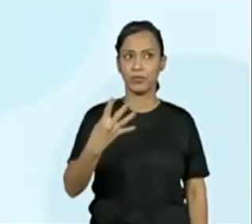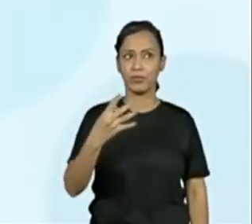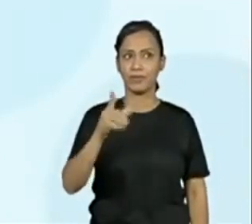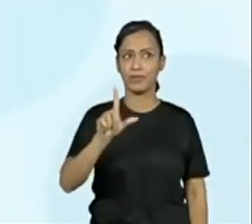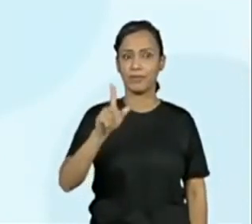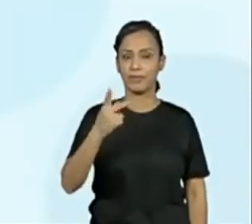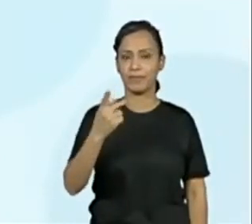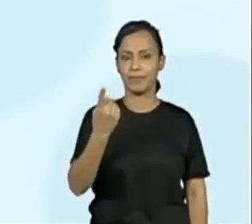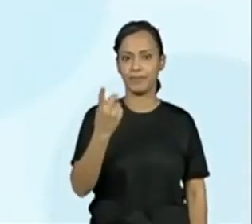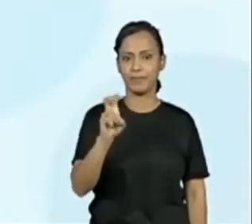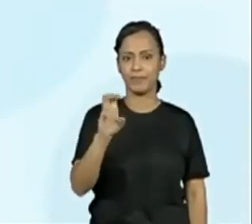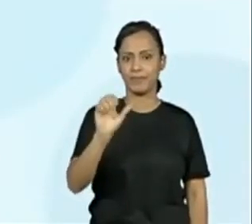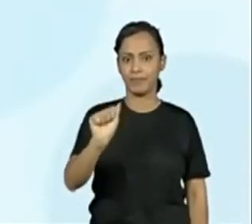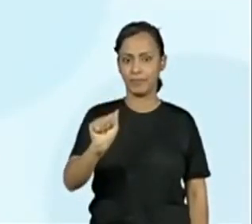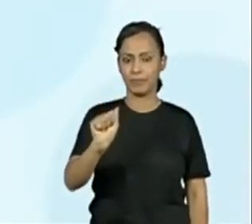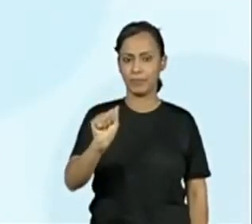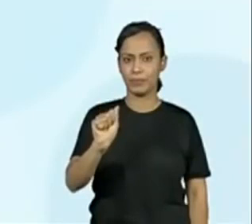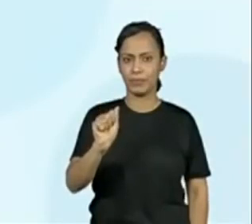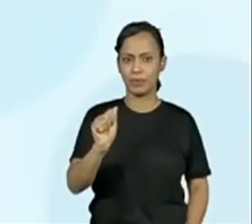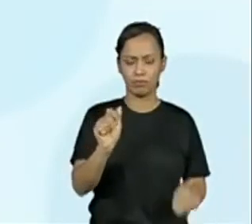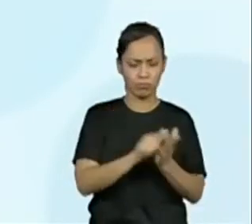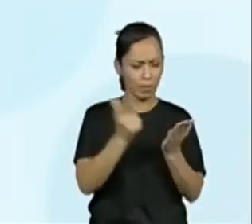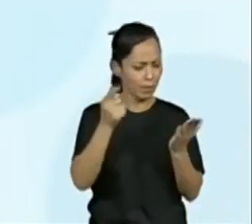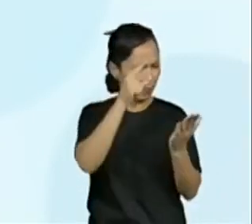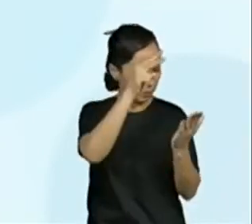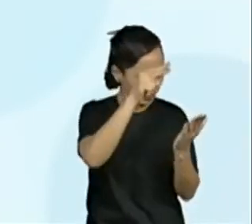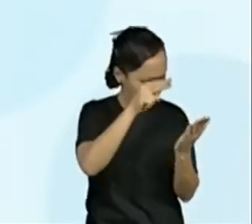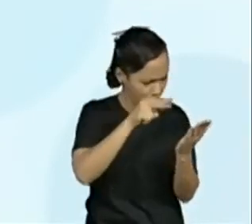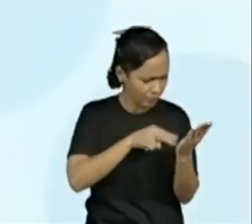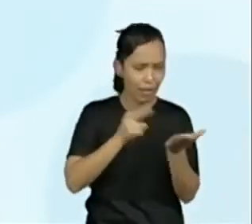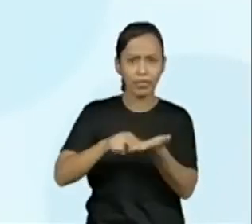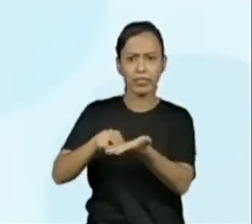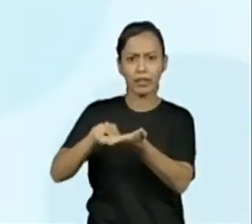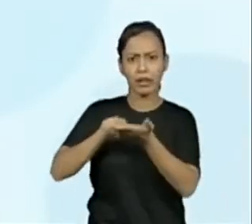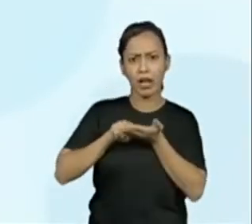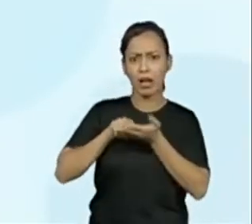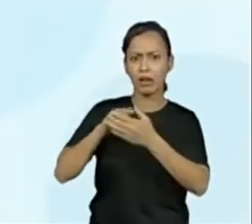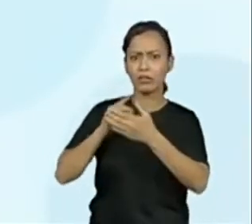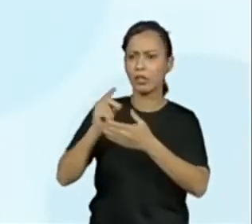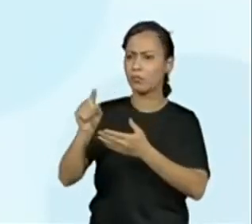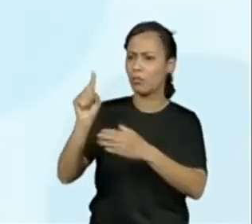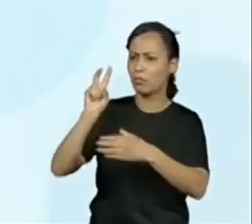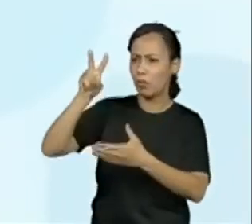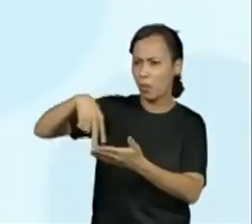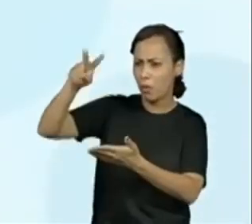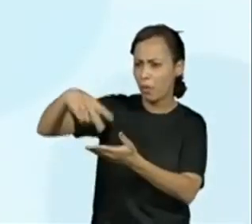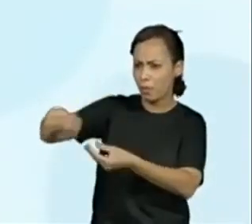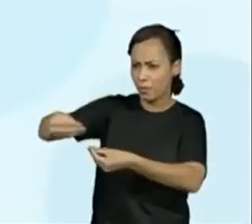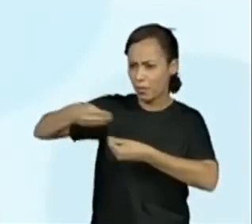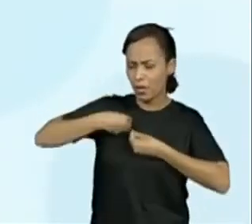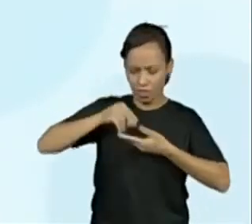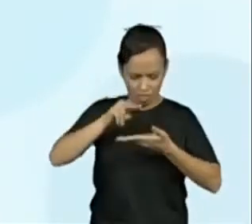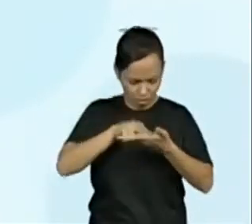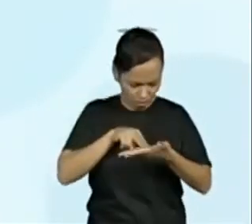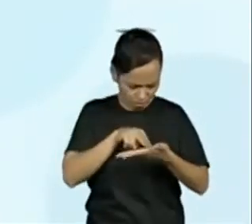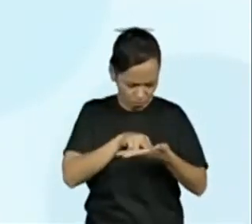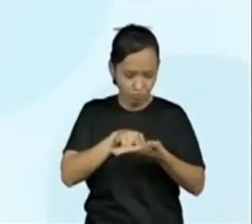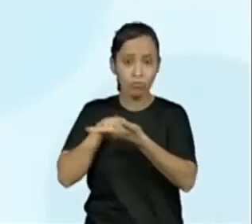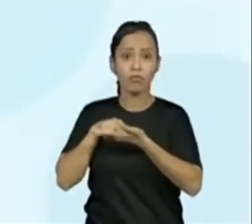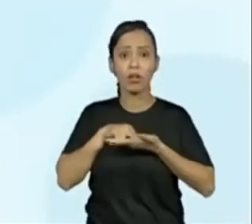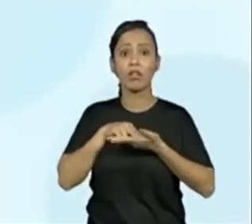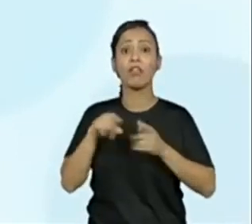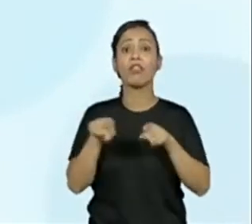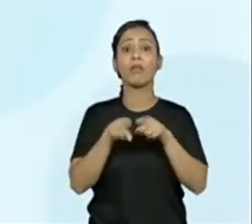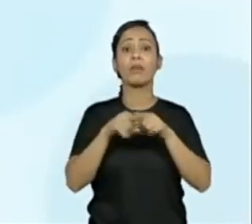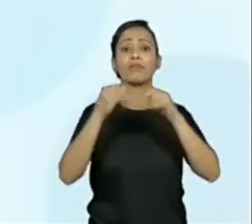Ler e compreender notícias, cartas de leitor, comentários, posts, entre outros textos do campo da vida